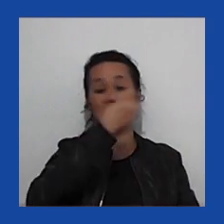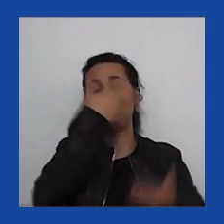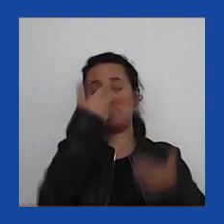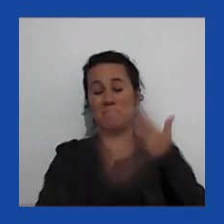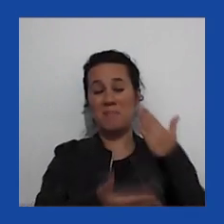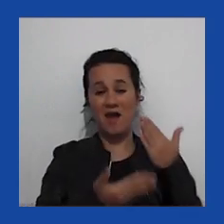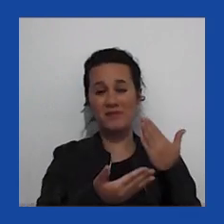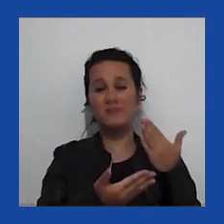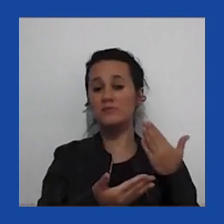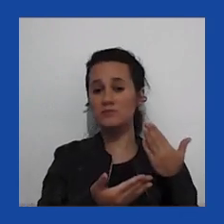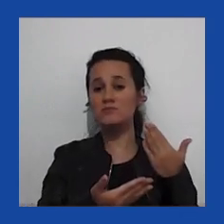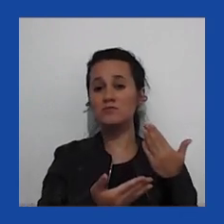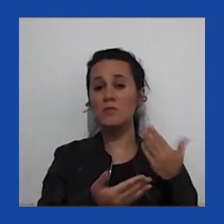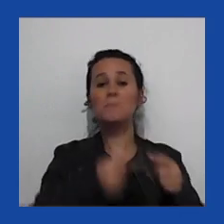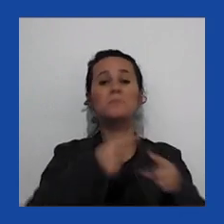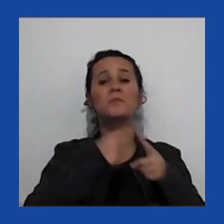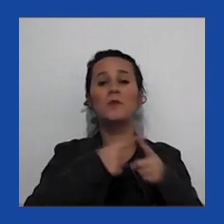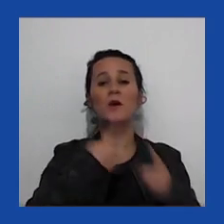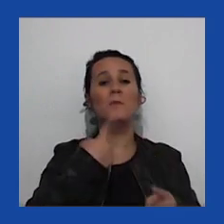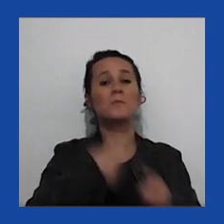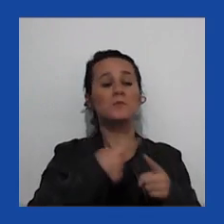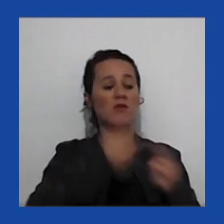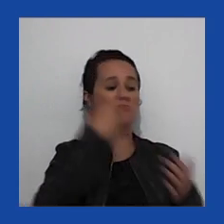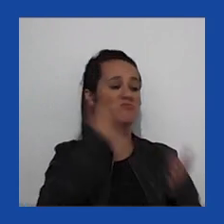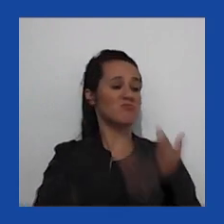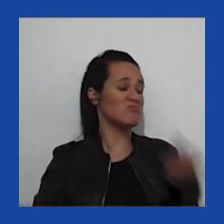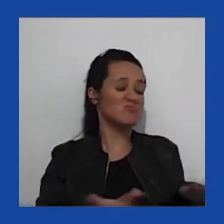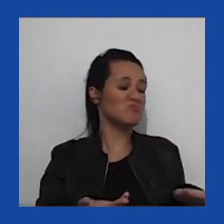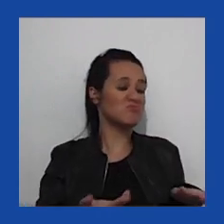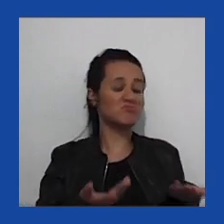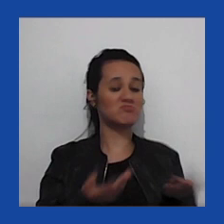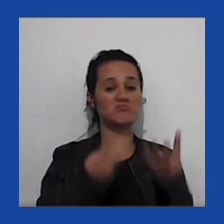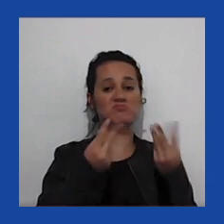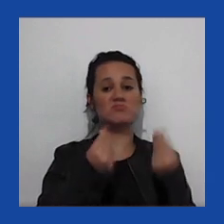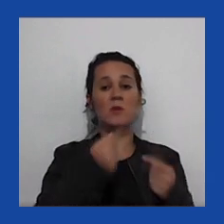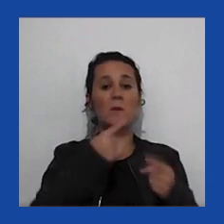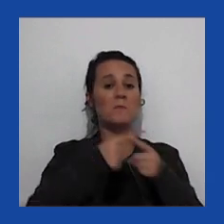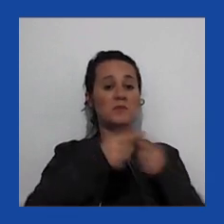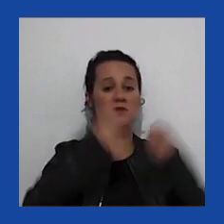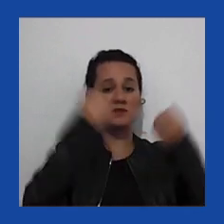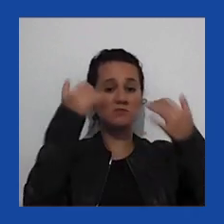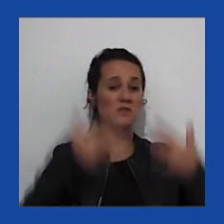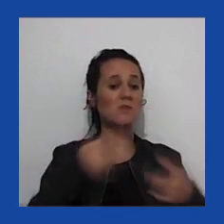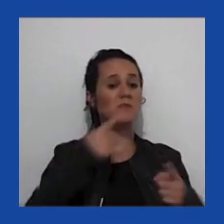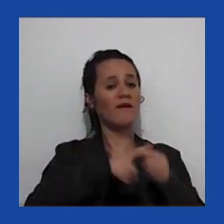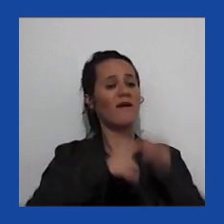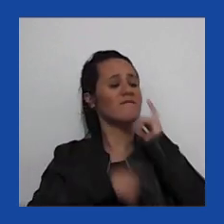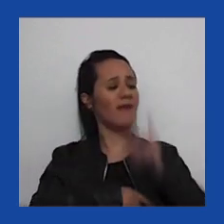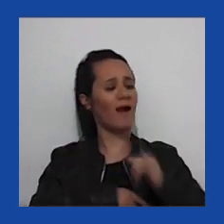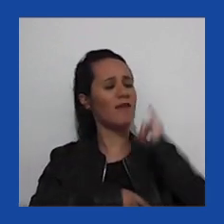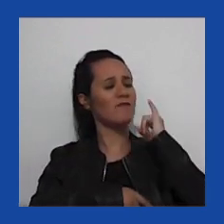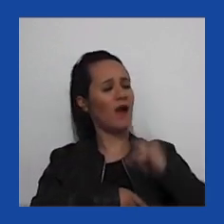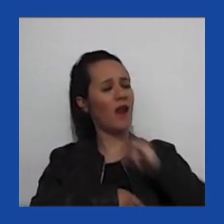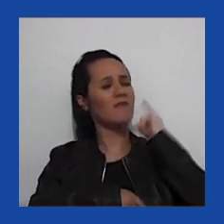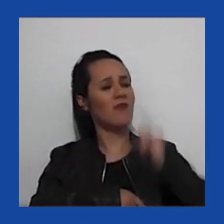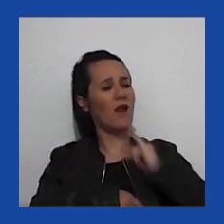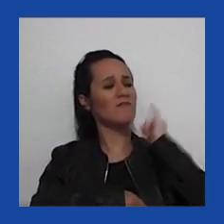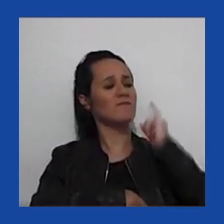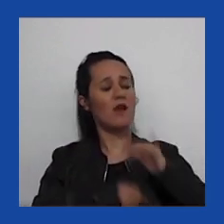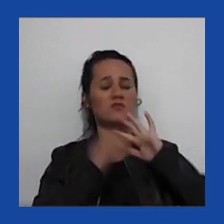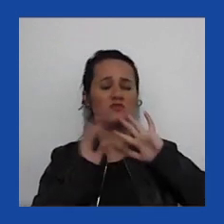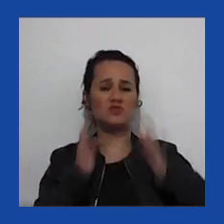é porque a eleição é fraudulenta. Ele está dizendo isso várias vezes sem muita